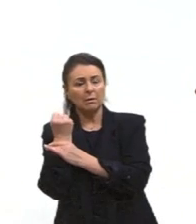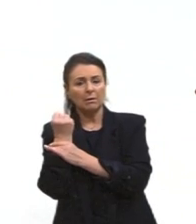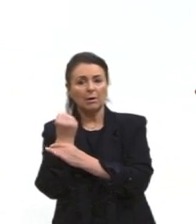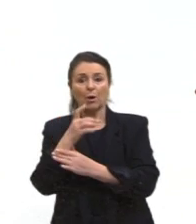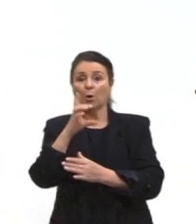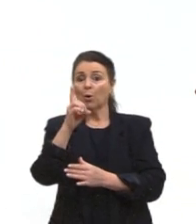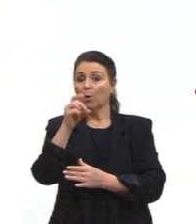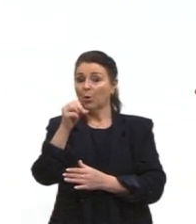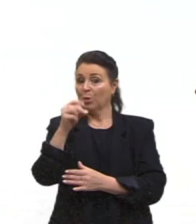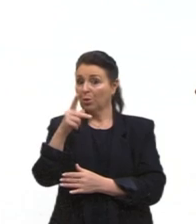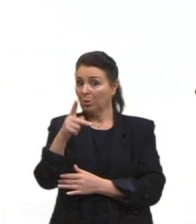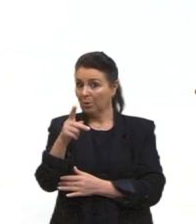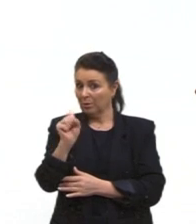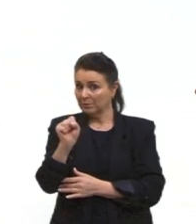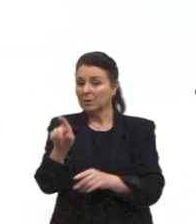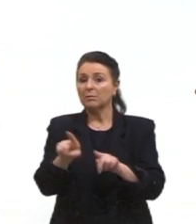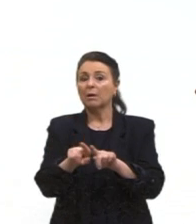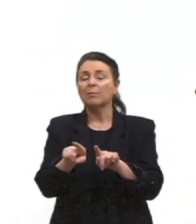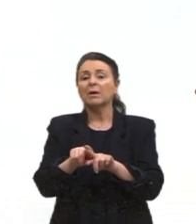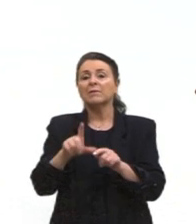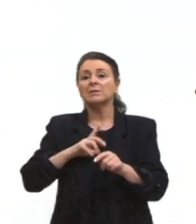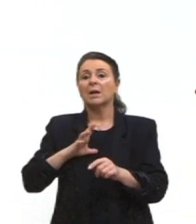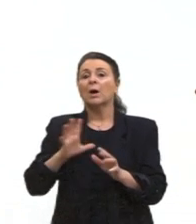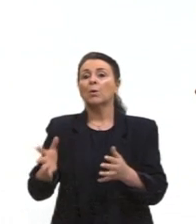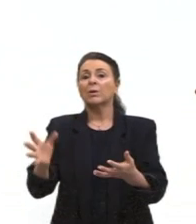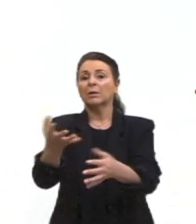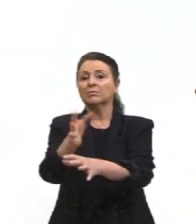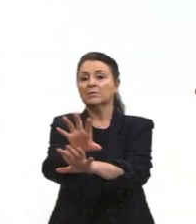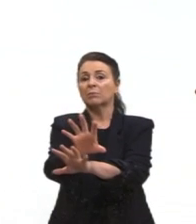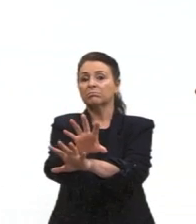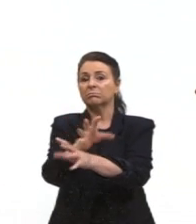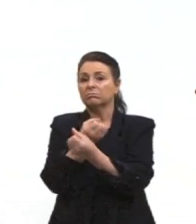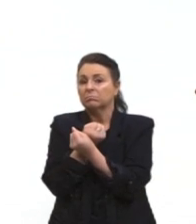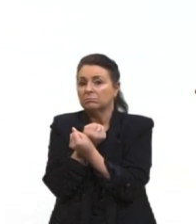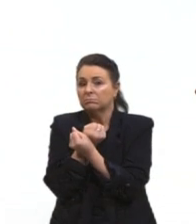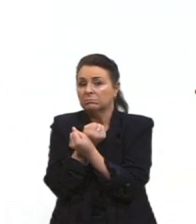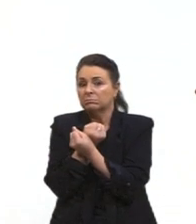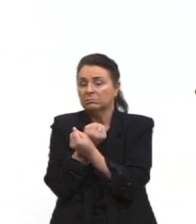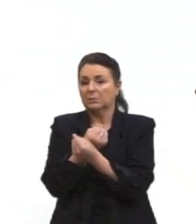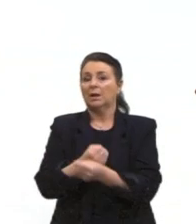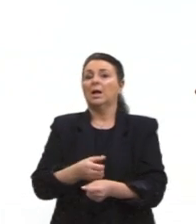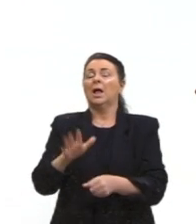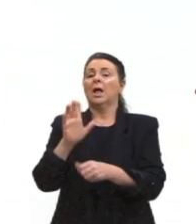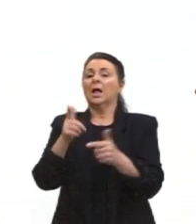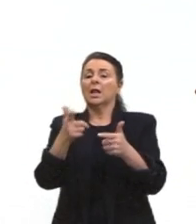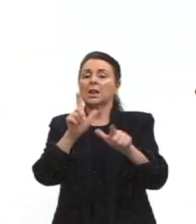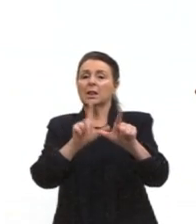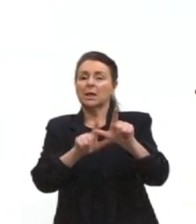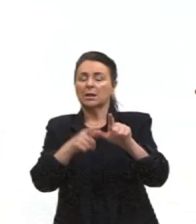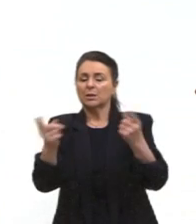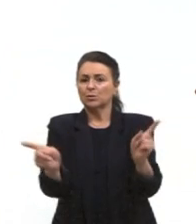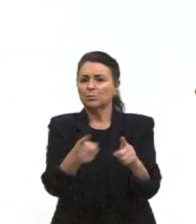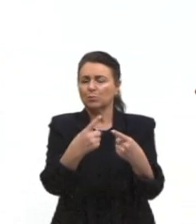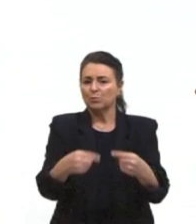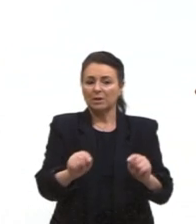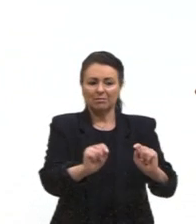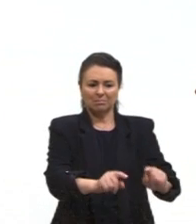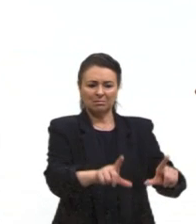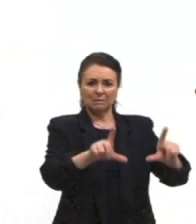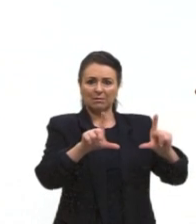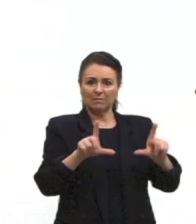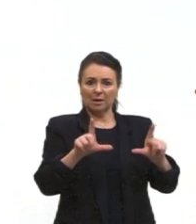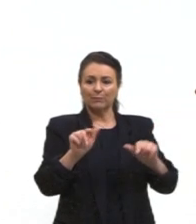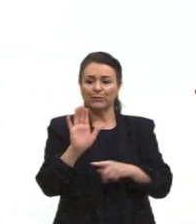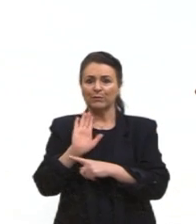também praticava a censura em jornais, letras de música, filmes, na própria televisão. Tinha uma lista